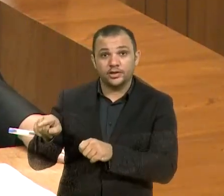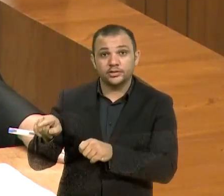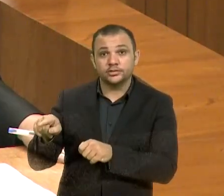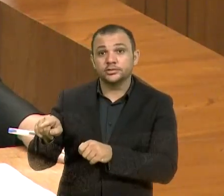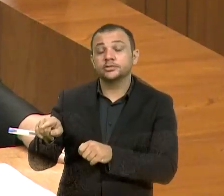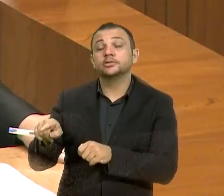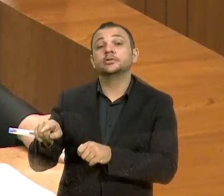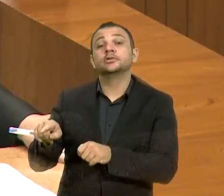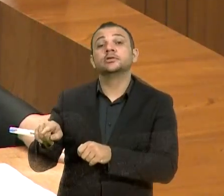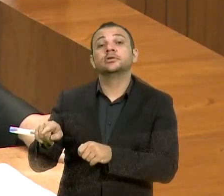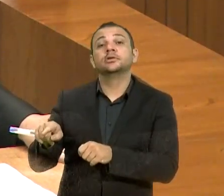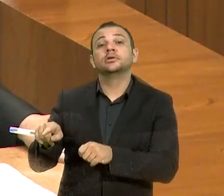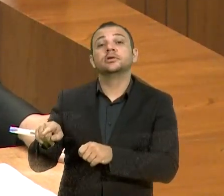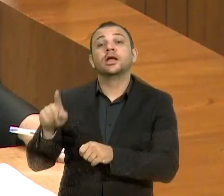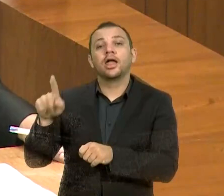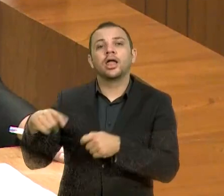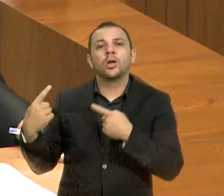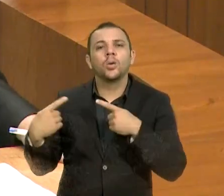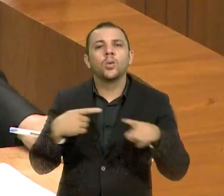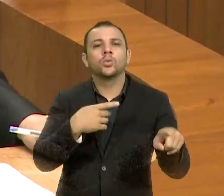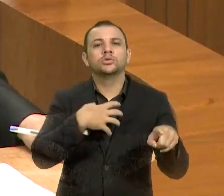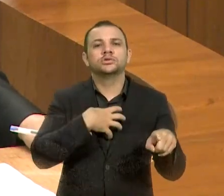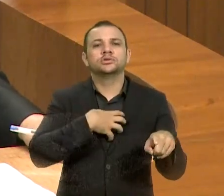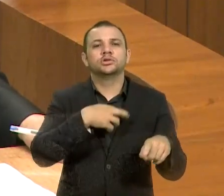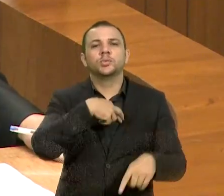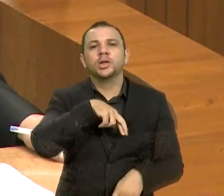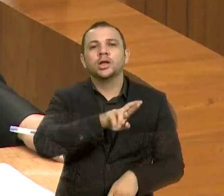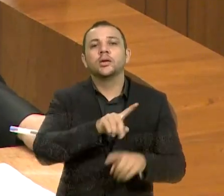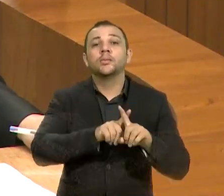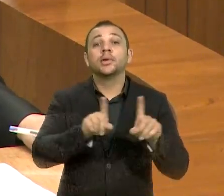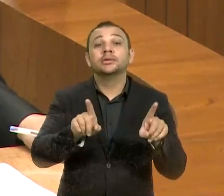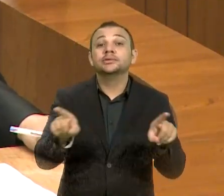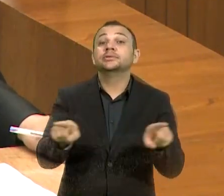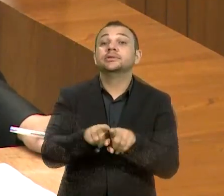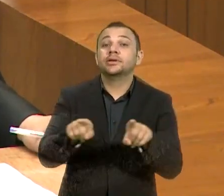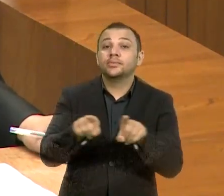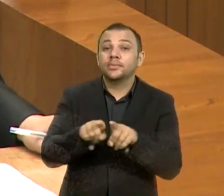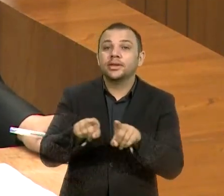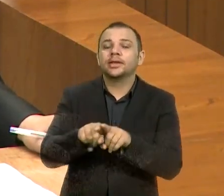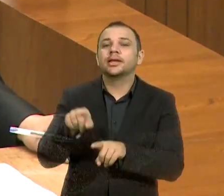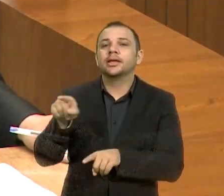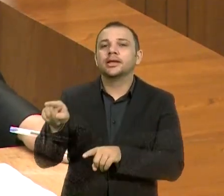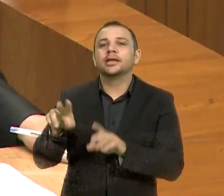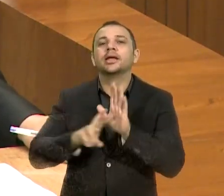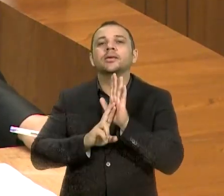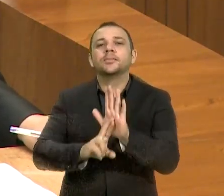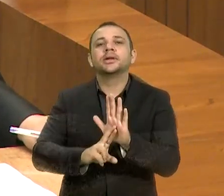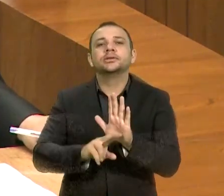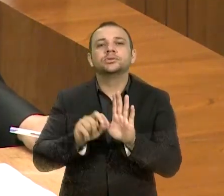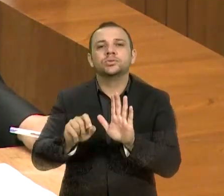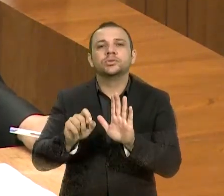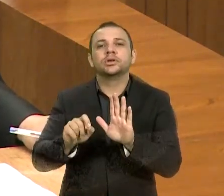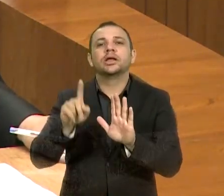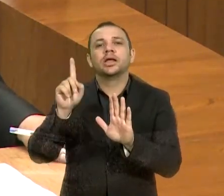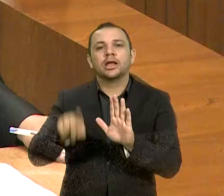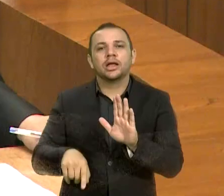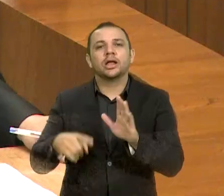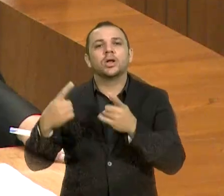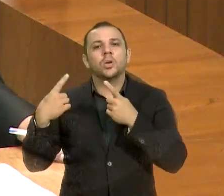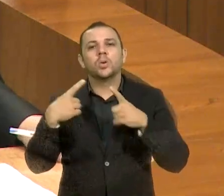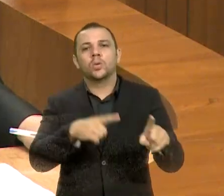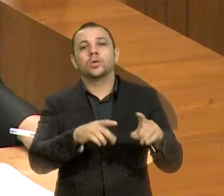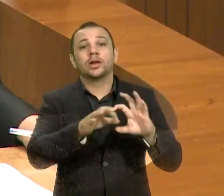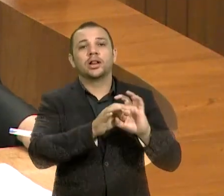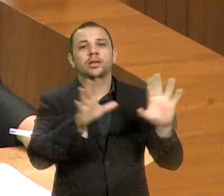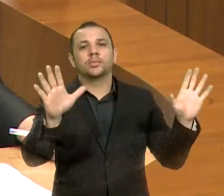apenas fere os sentimentos religiosos, mas também representa uma ofensa à liberdade de culto,